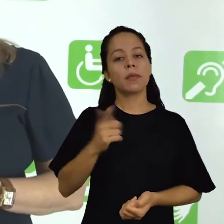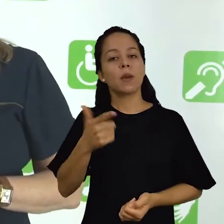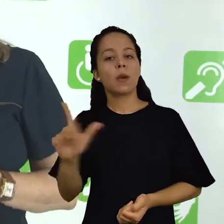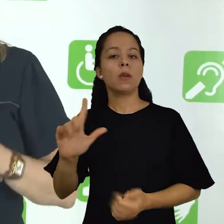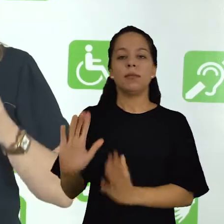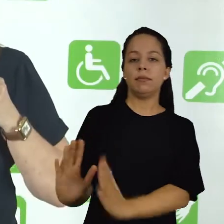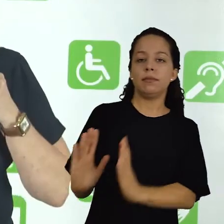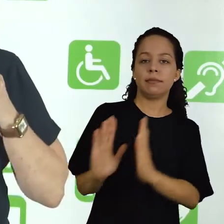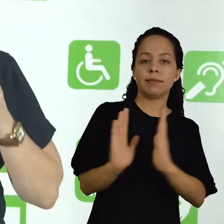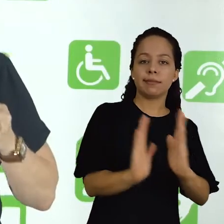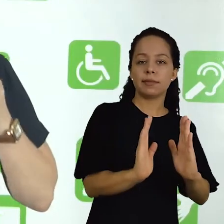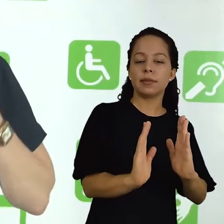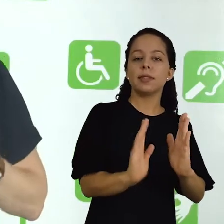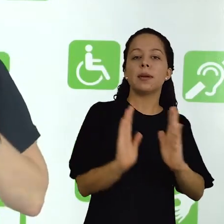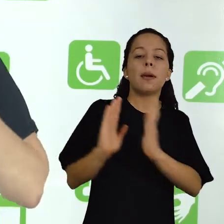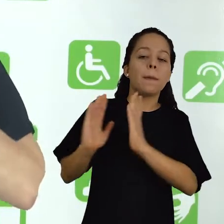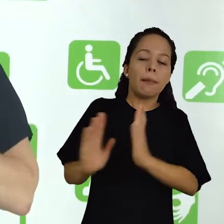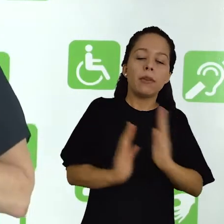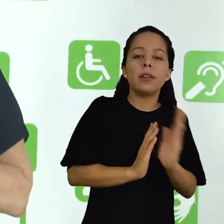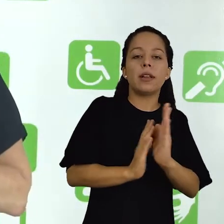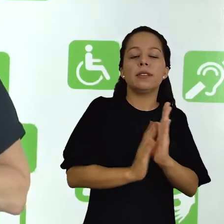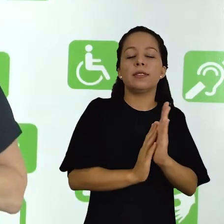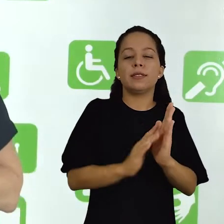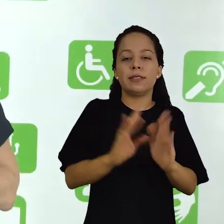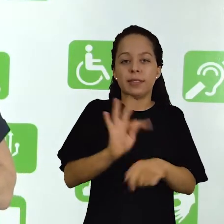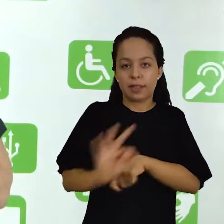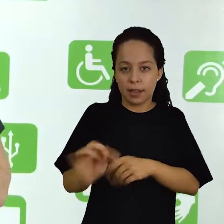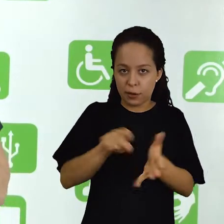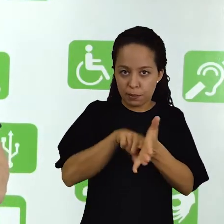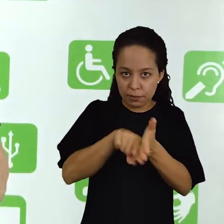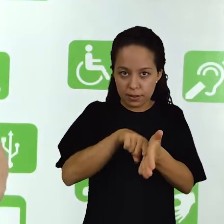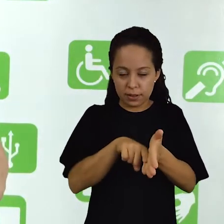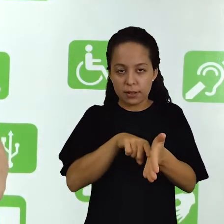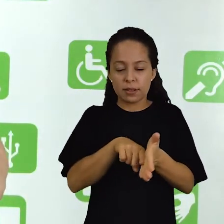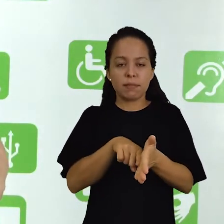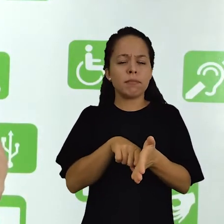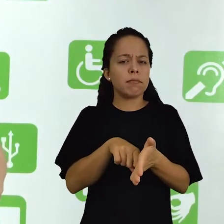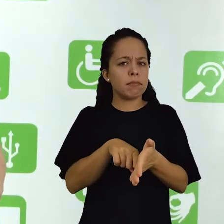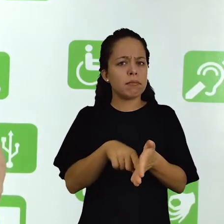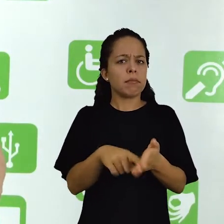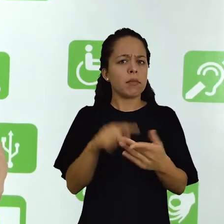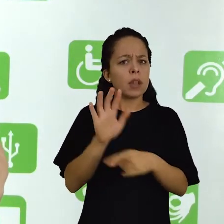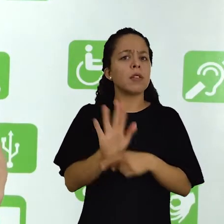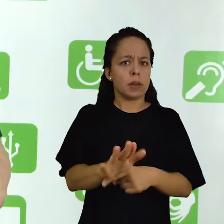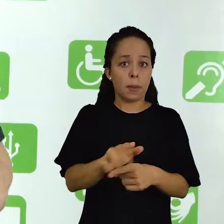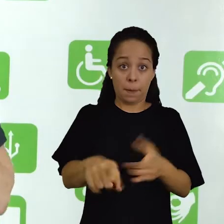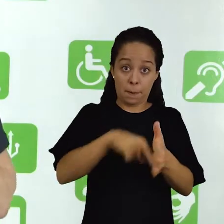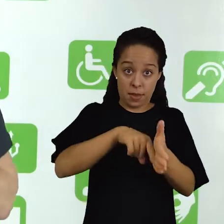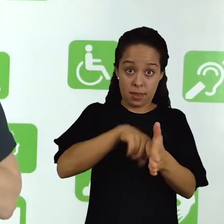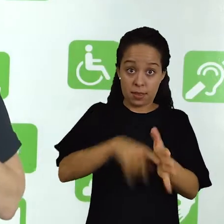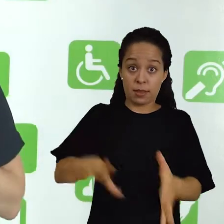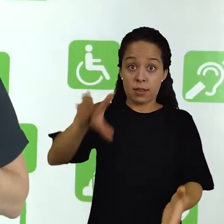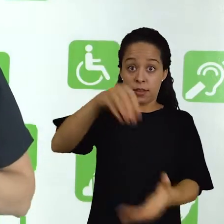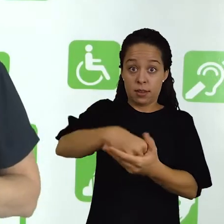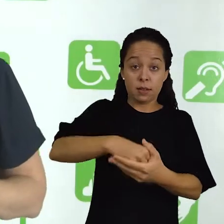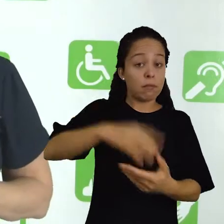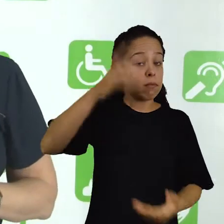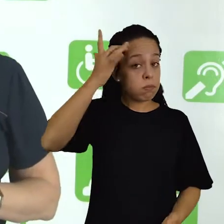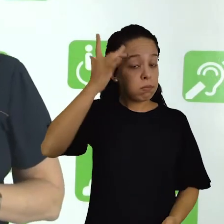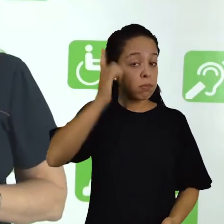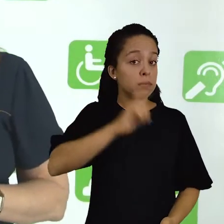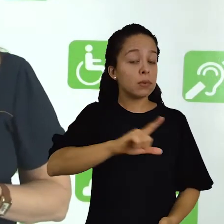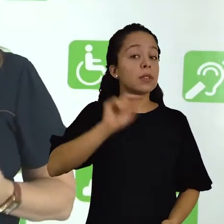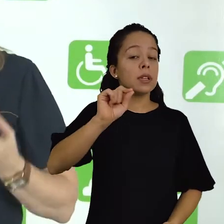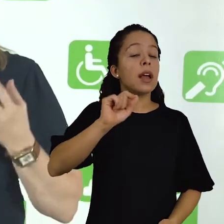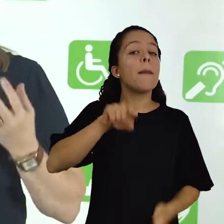Um outro procedimento técnico adotado garante, faz com que surja uma pesquisa